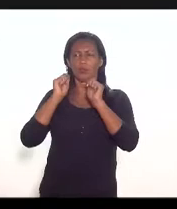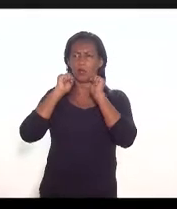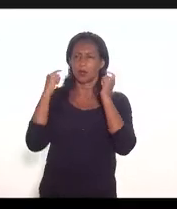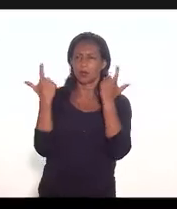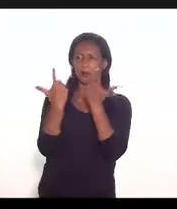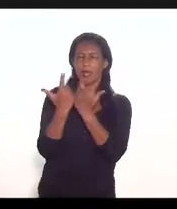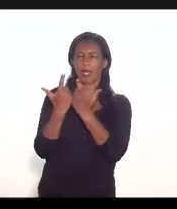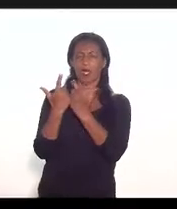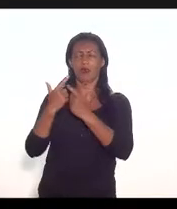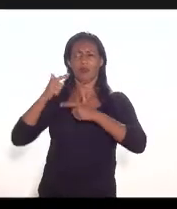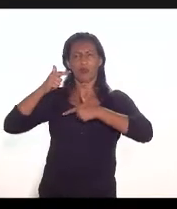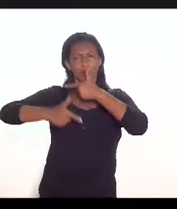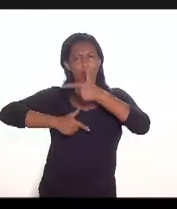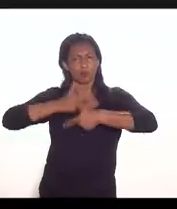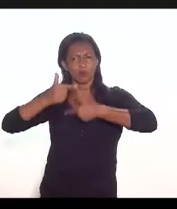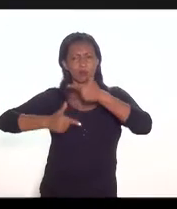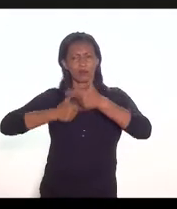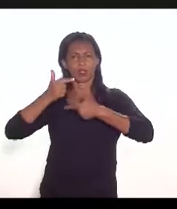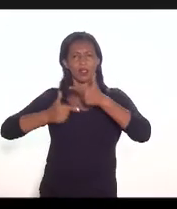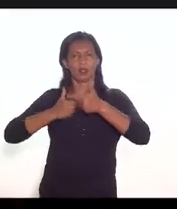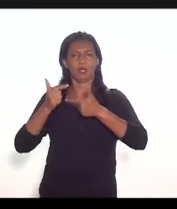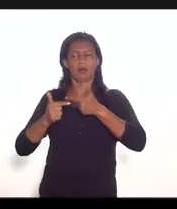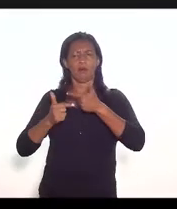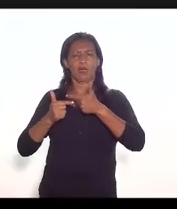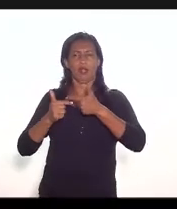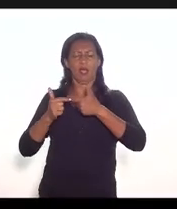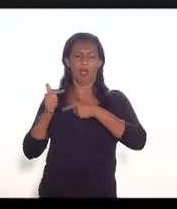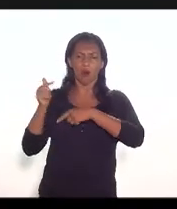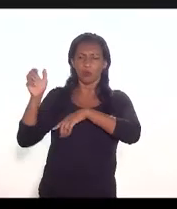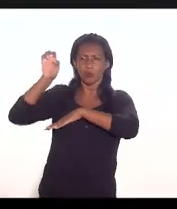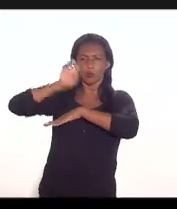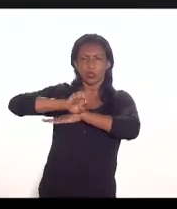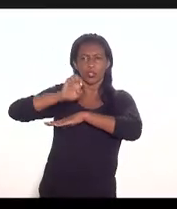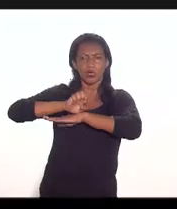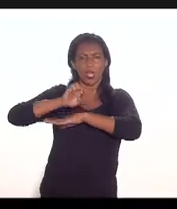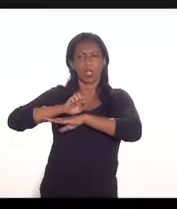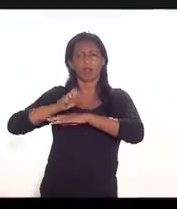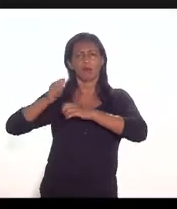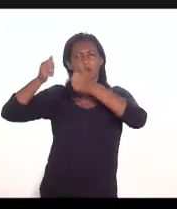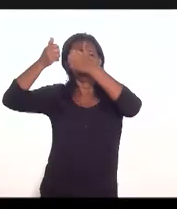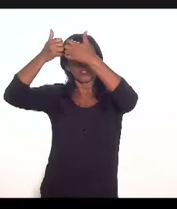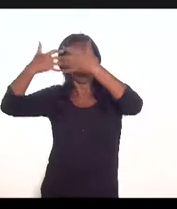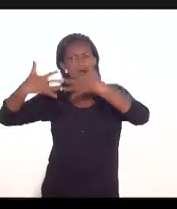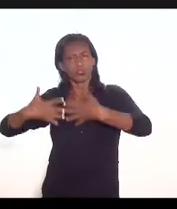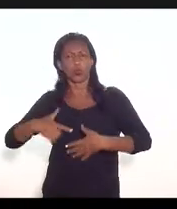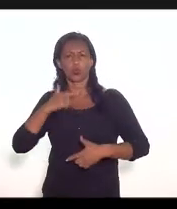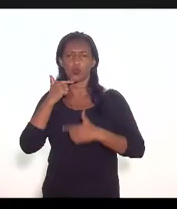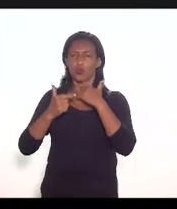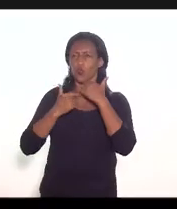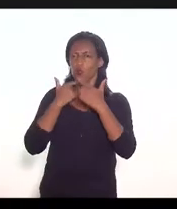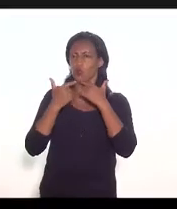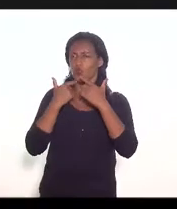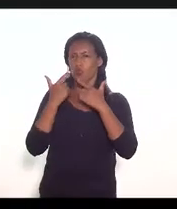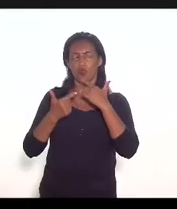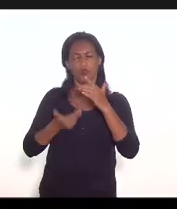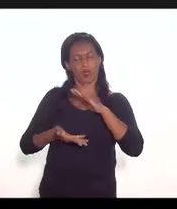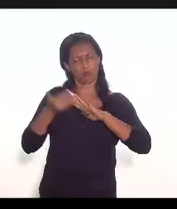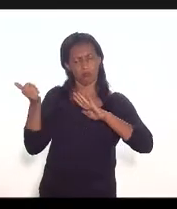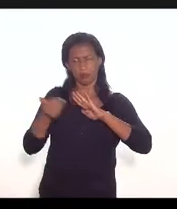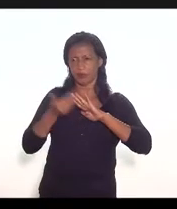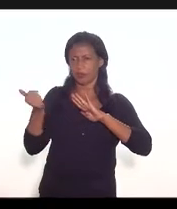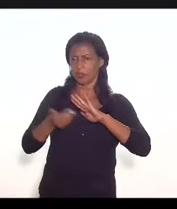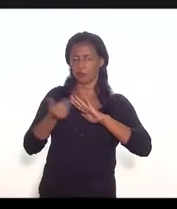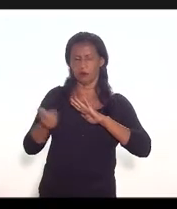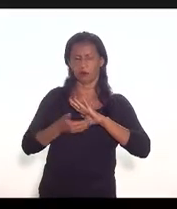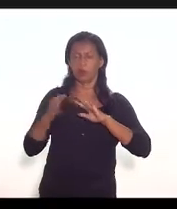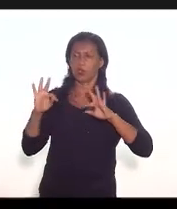sempre nós trabalhamos em prol do nosso estado para que possamos esclarecer tirar todas as dúvidas e que todos os